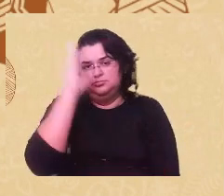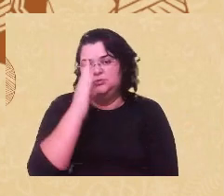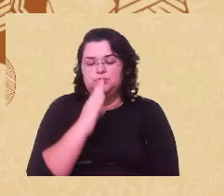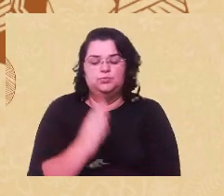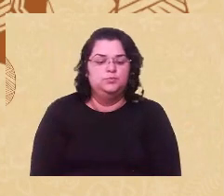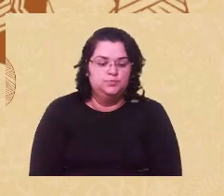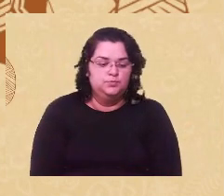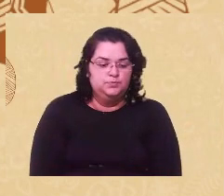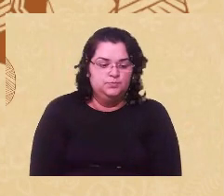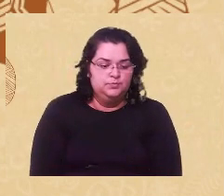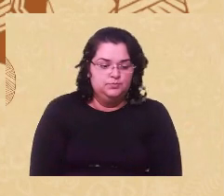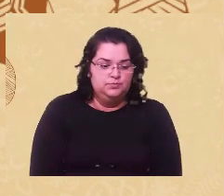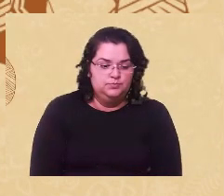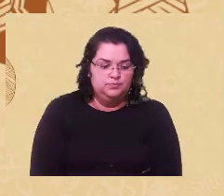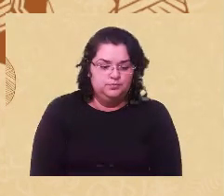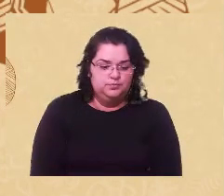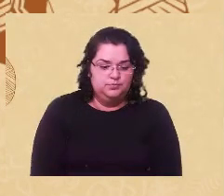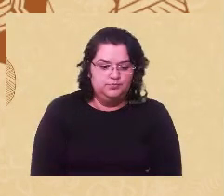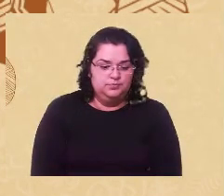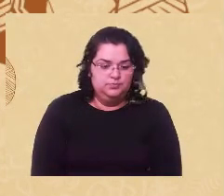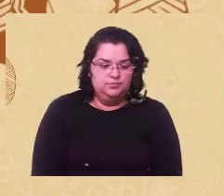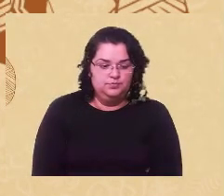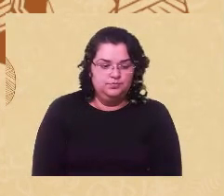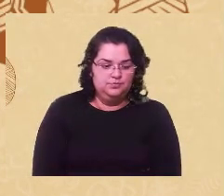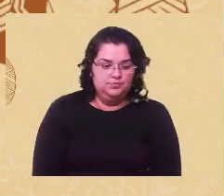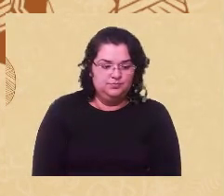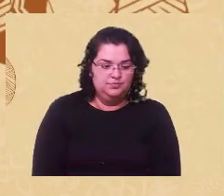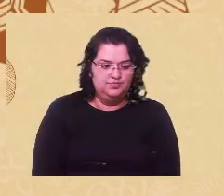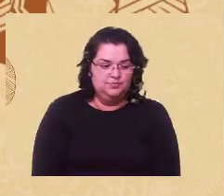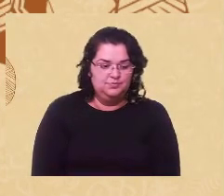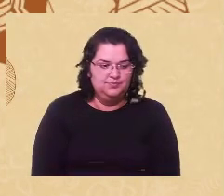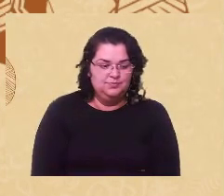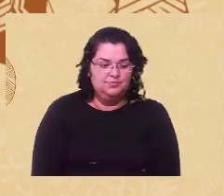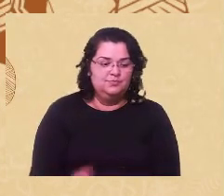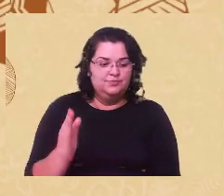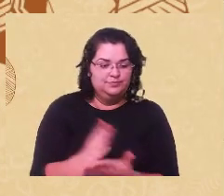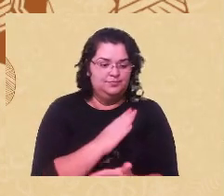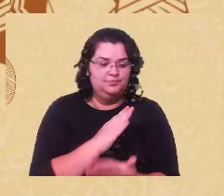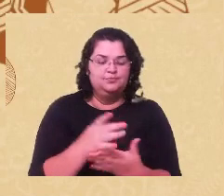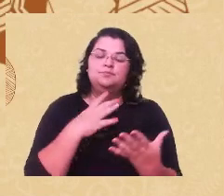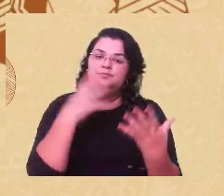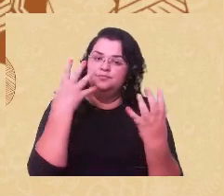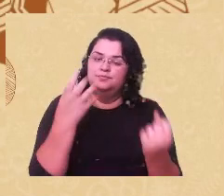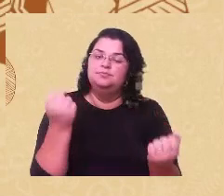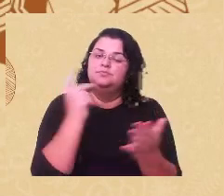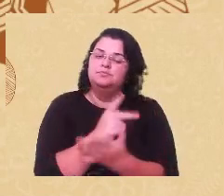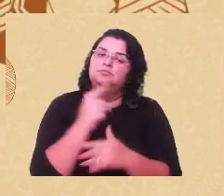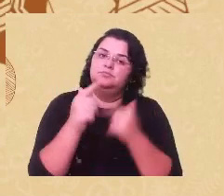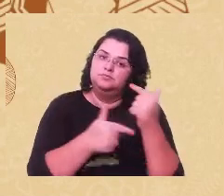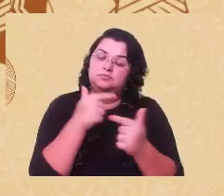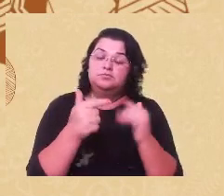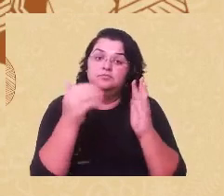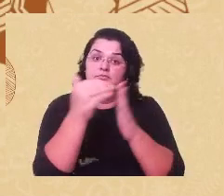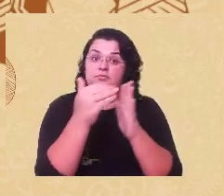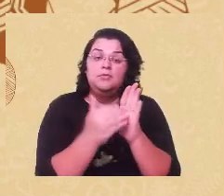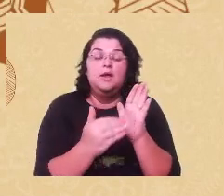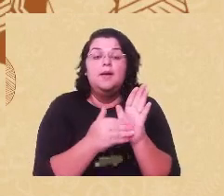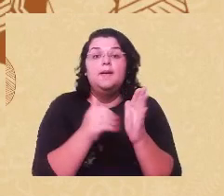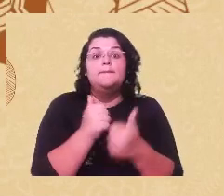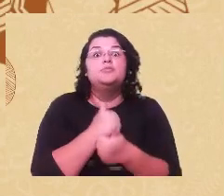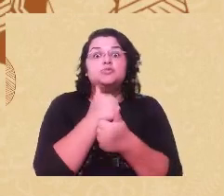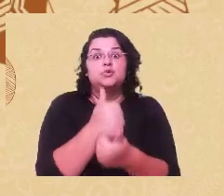Estou acabando, viu, gente? Juro. E aí, algumas premissas para a nossa categoria, né? A gente precisa se posicionar,